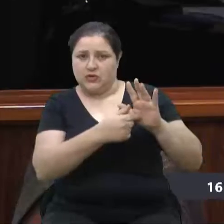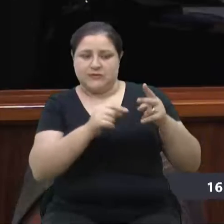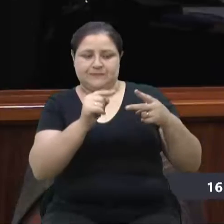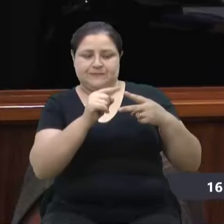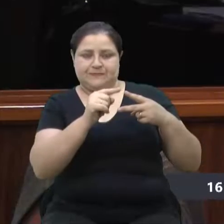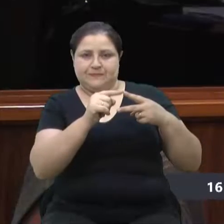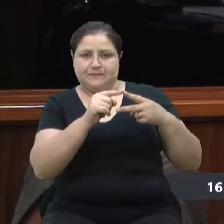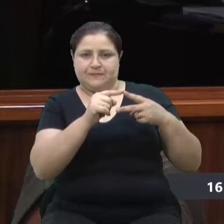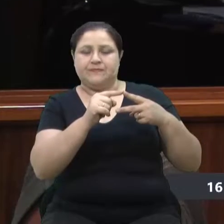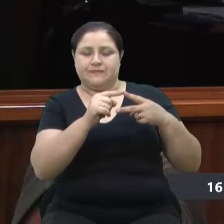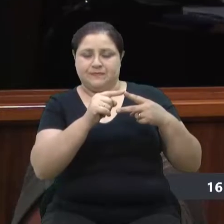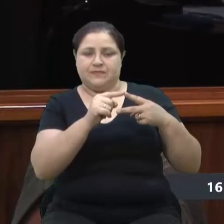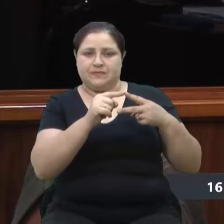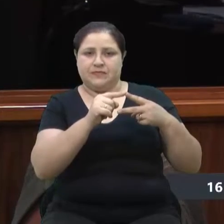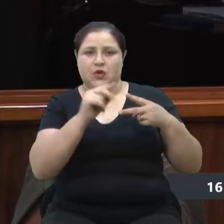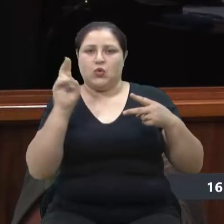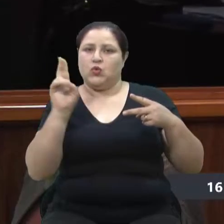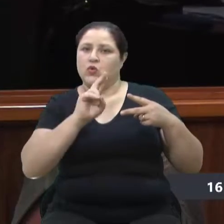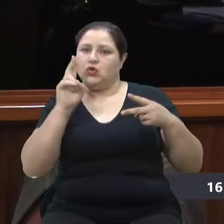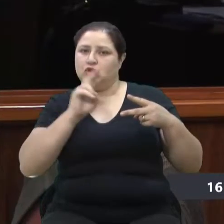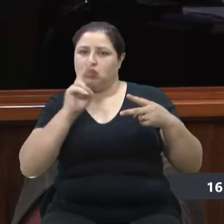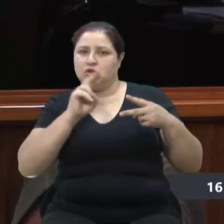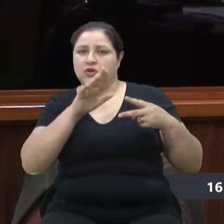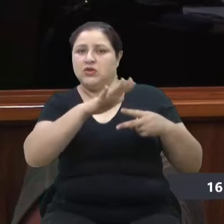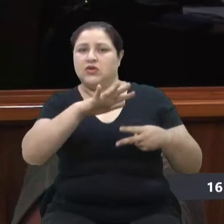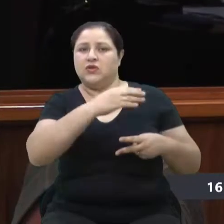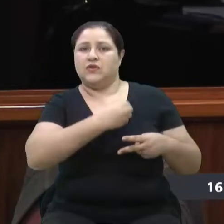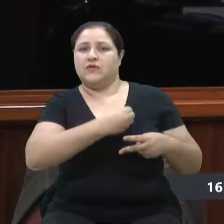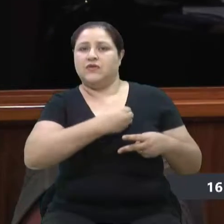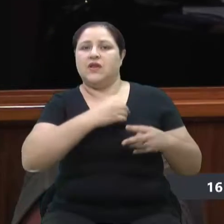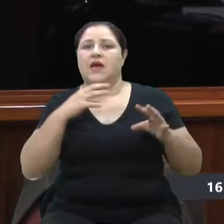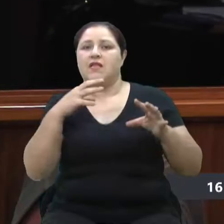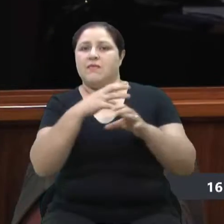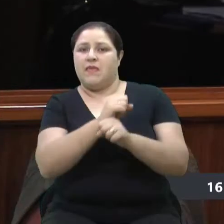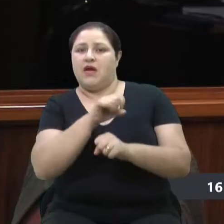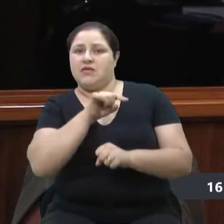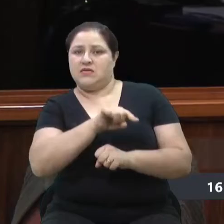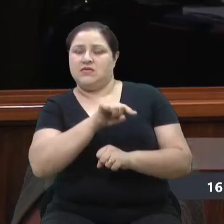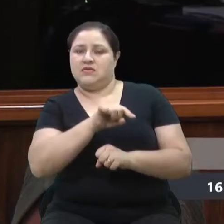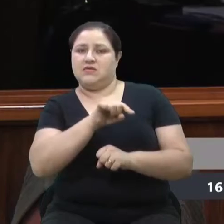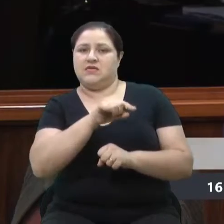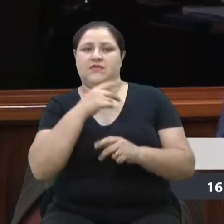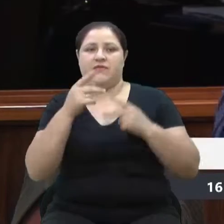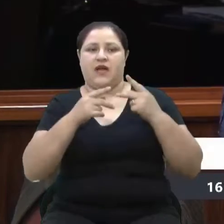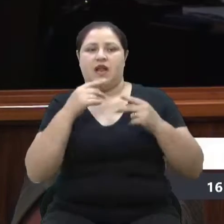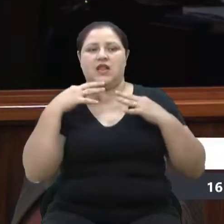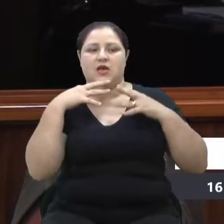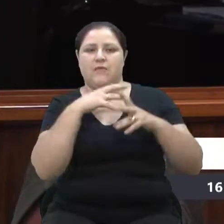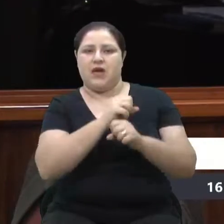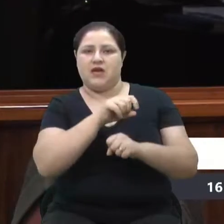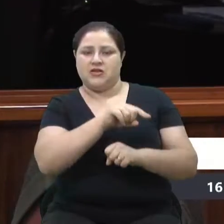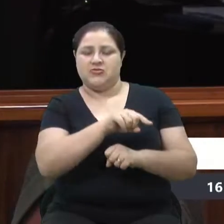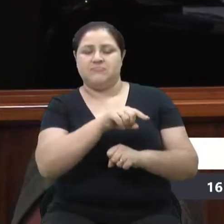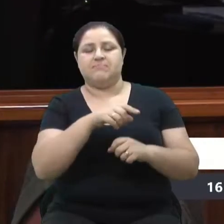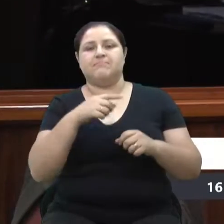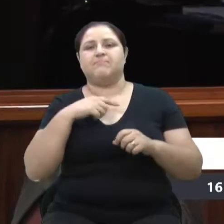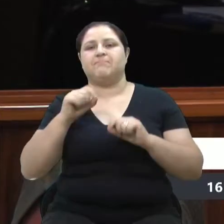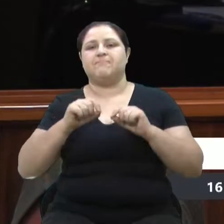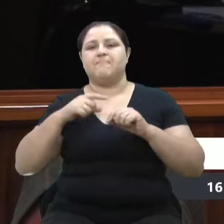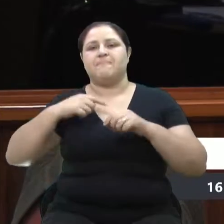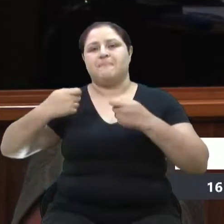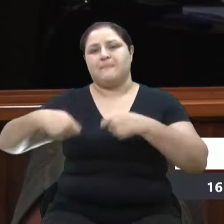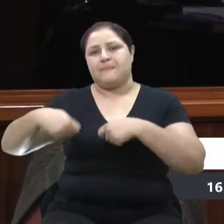A questão urgente, objetiva, é a situação dos animais. É disso que nós estamos falando. Ou seja, a necessidade